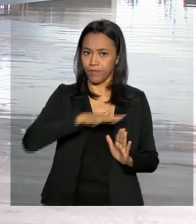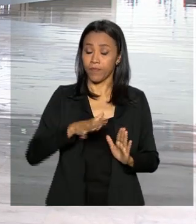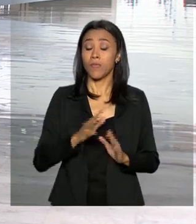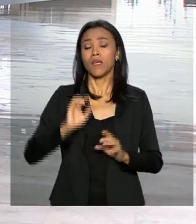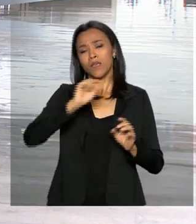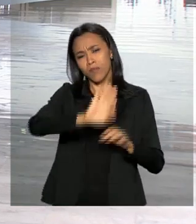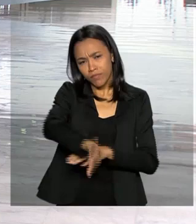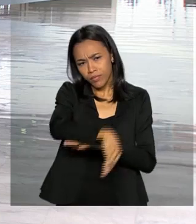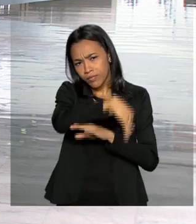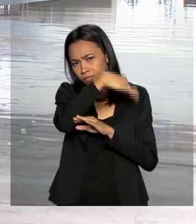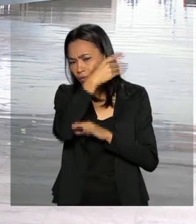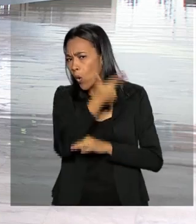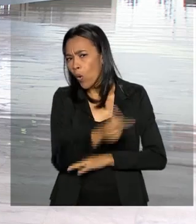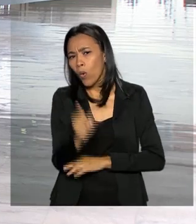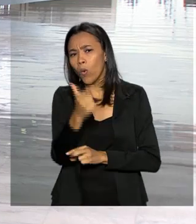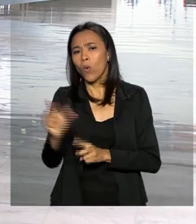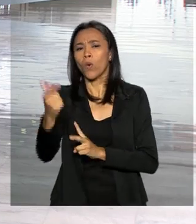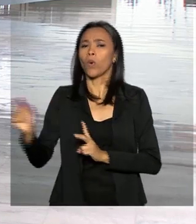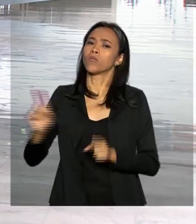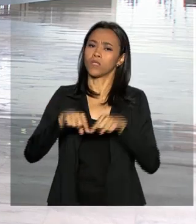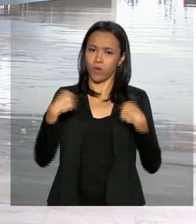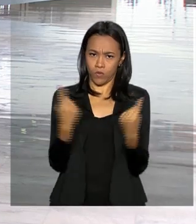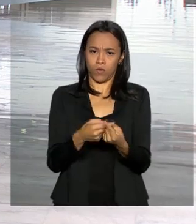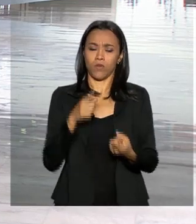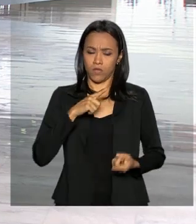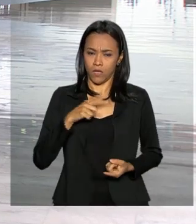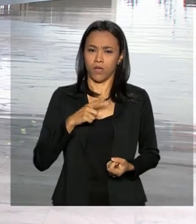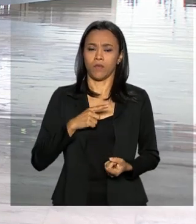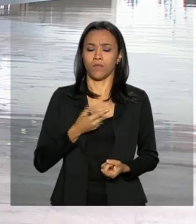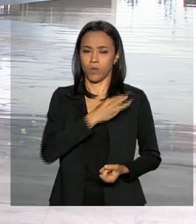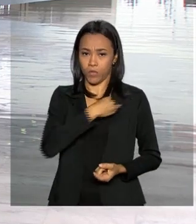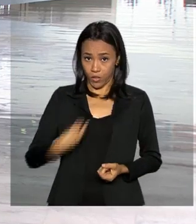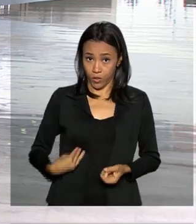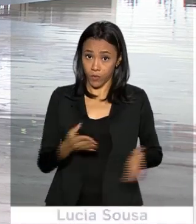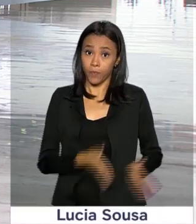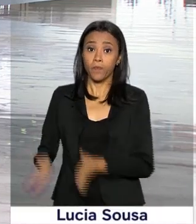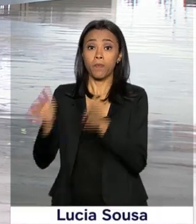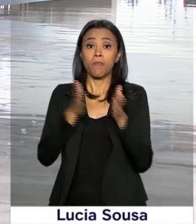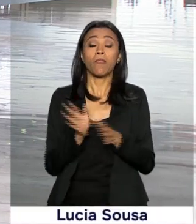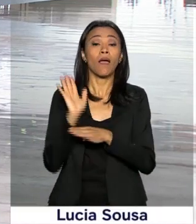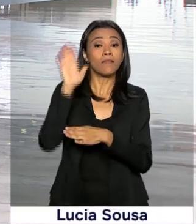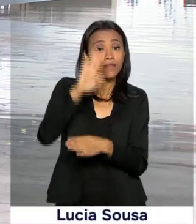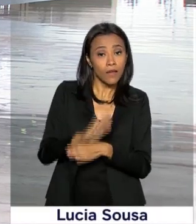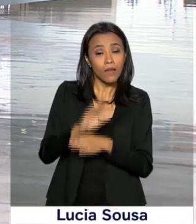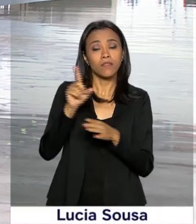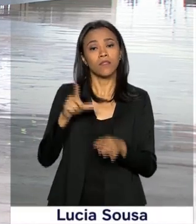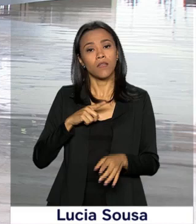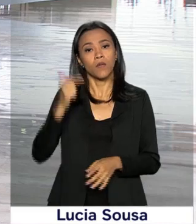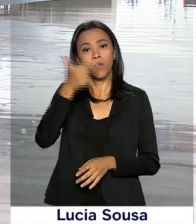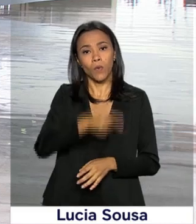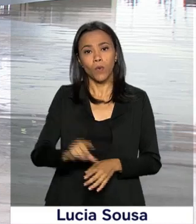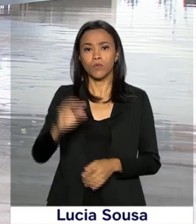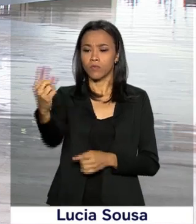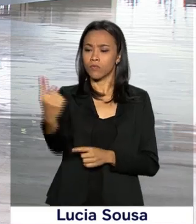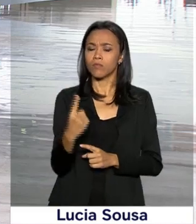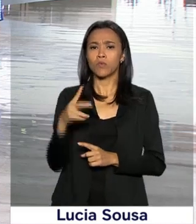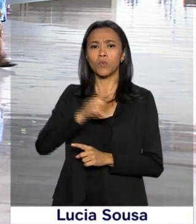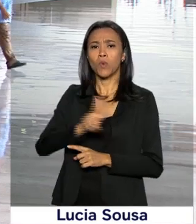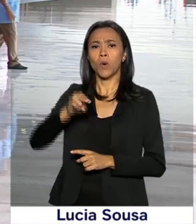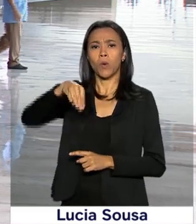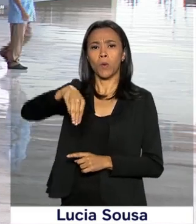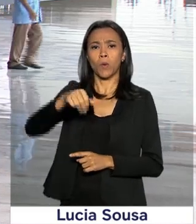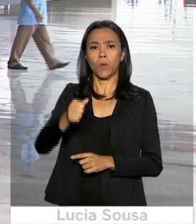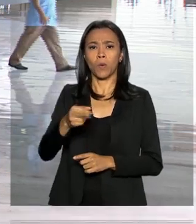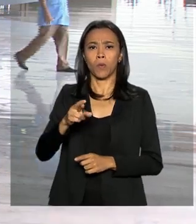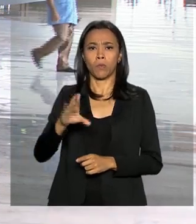ele ainda tem outras reuniões com ministros. À tarde, o presidente Jair Bolsonaro recebe Marco Polo de Melo Lopes,